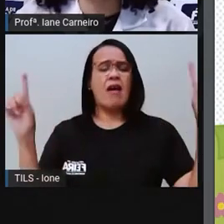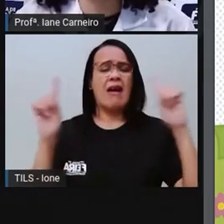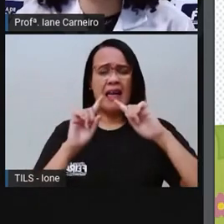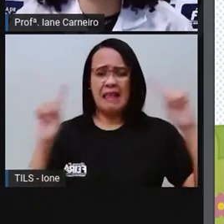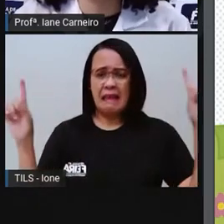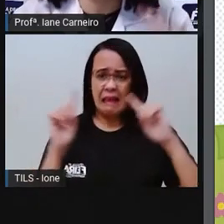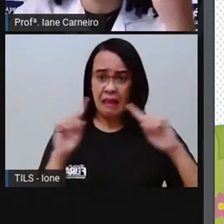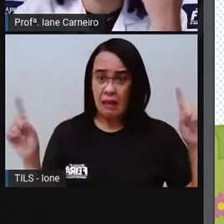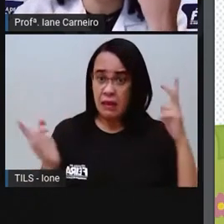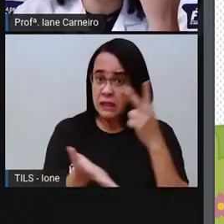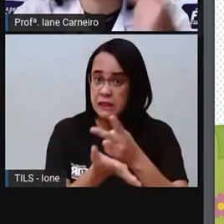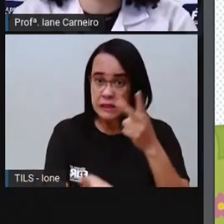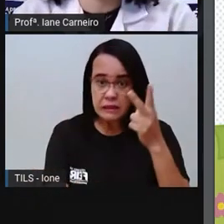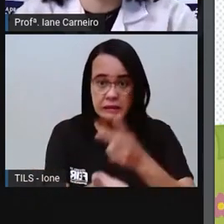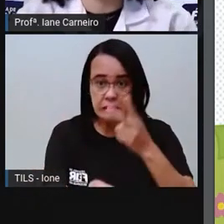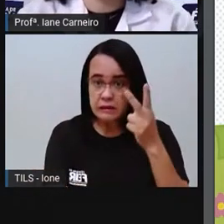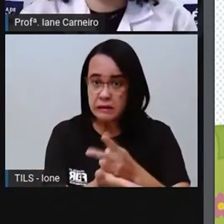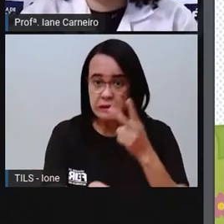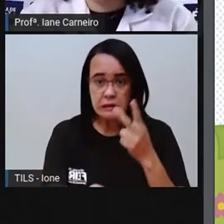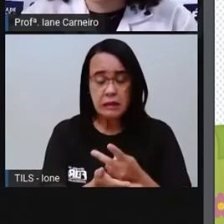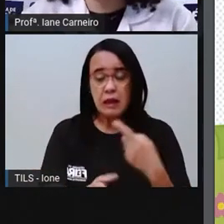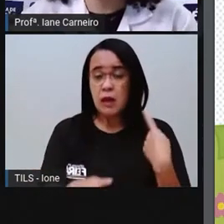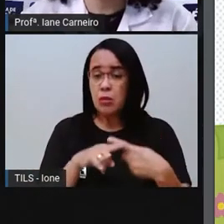porque só tinha uma cor.